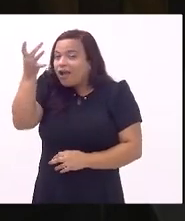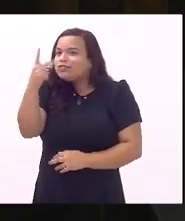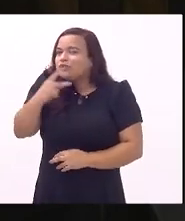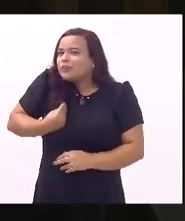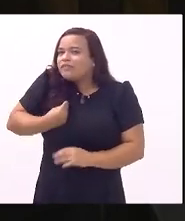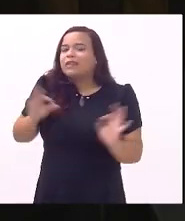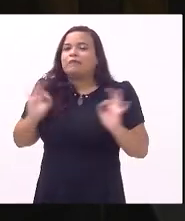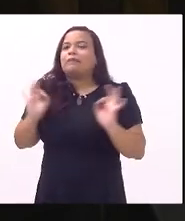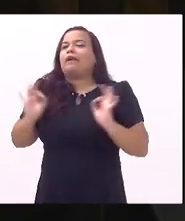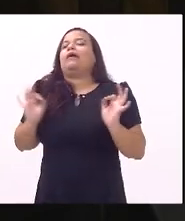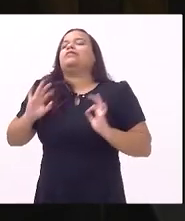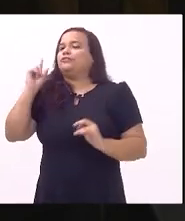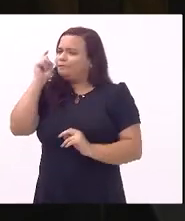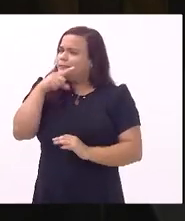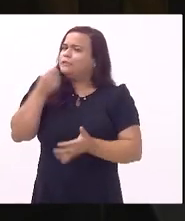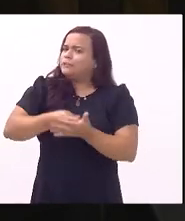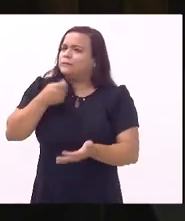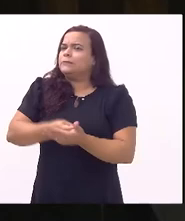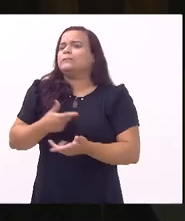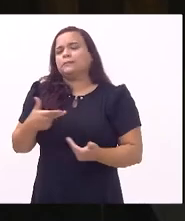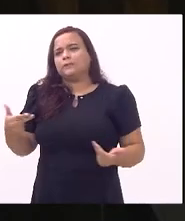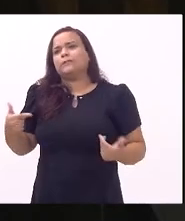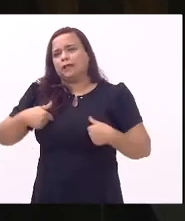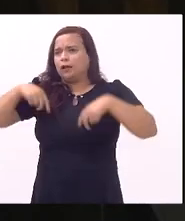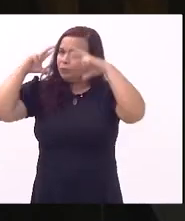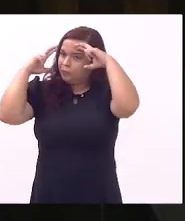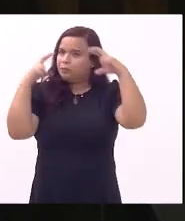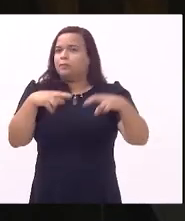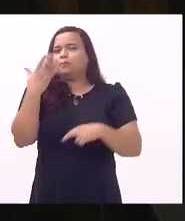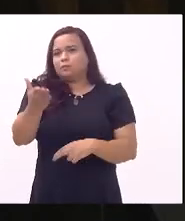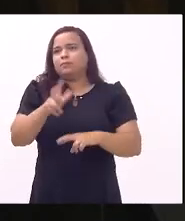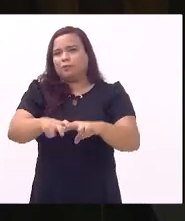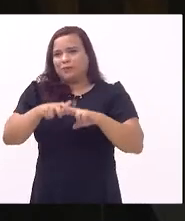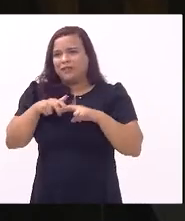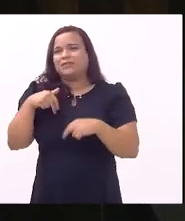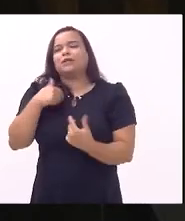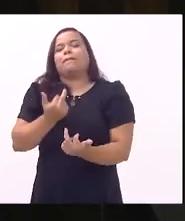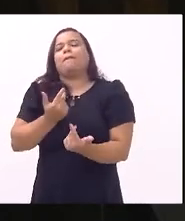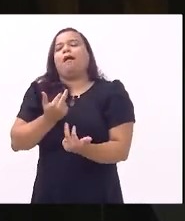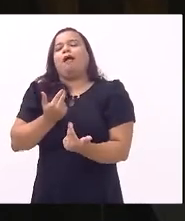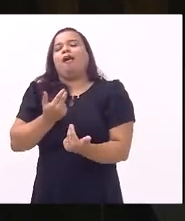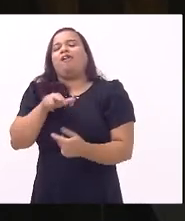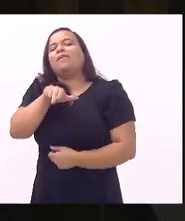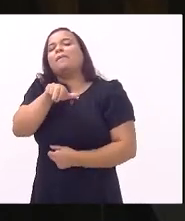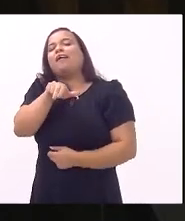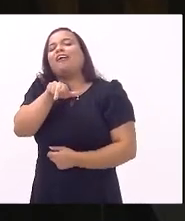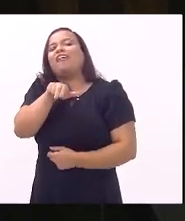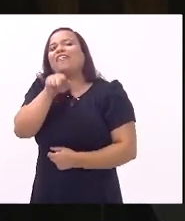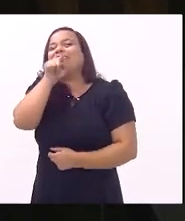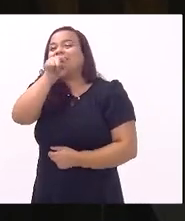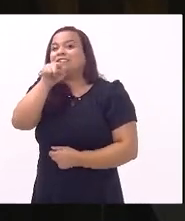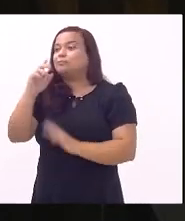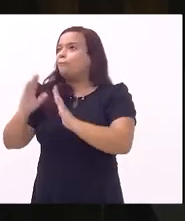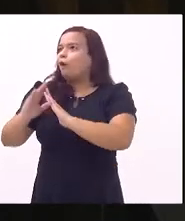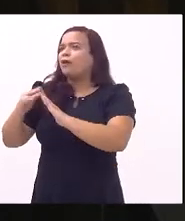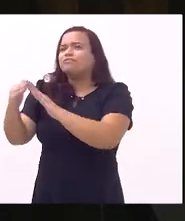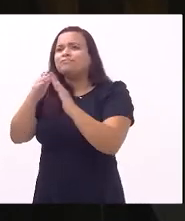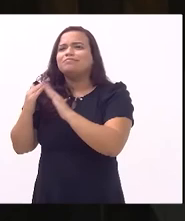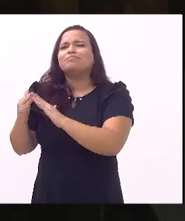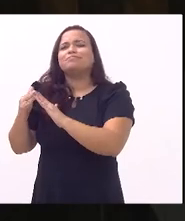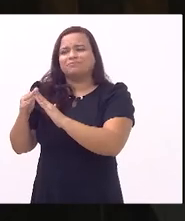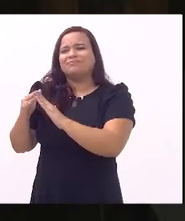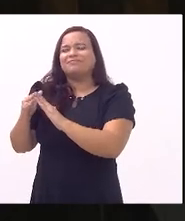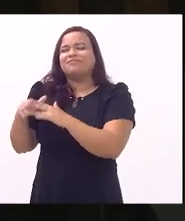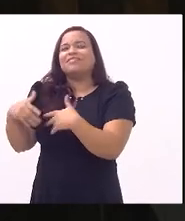vida né e eu te respeito por isso meu irmão o cara que veio de uma comunidade e é que eu falo em